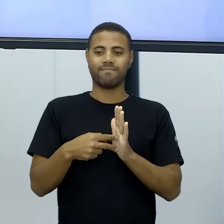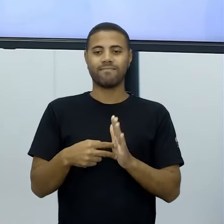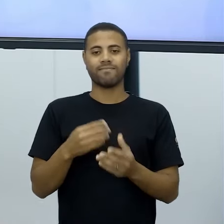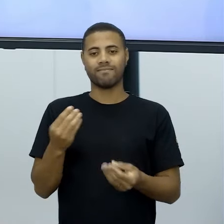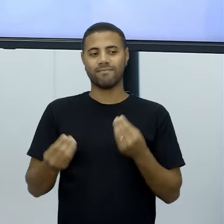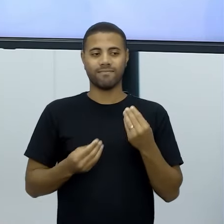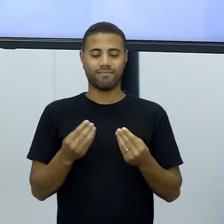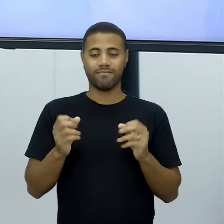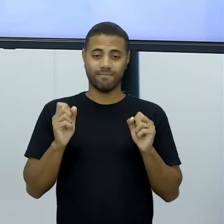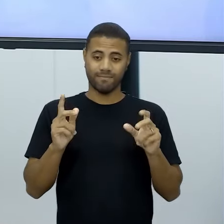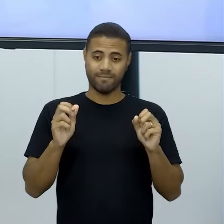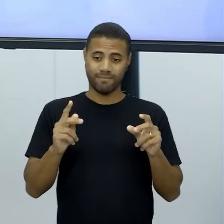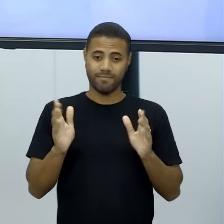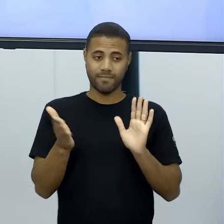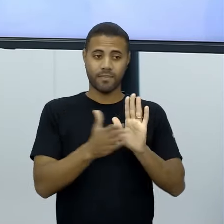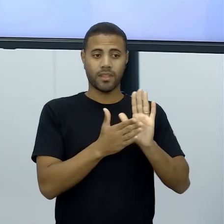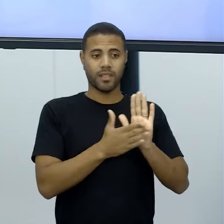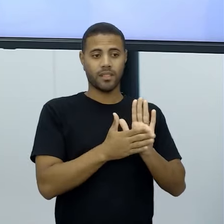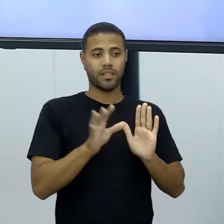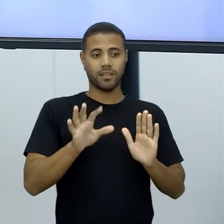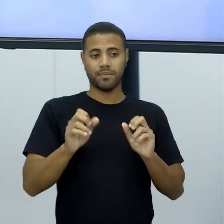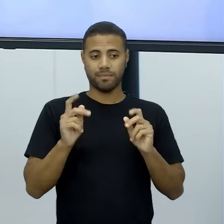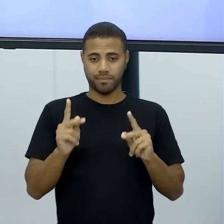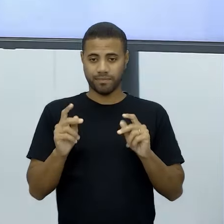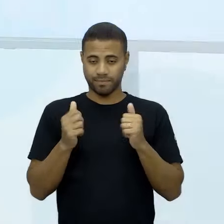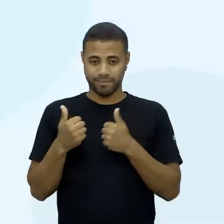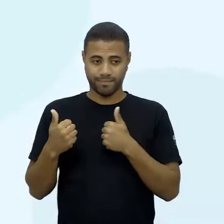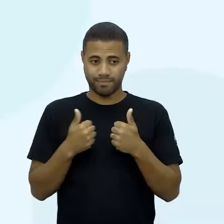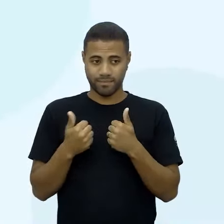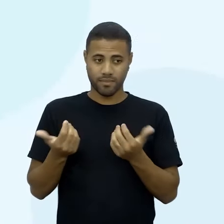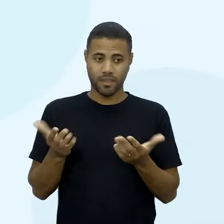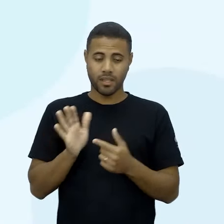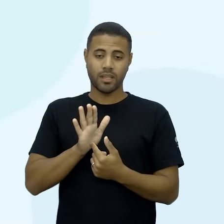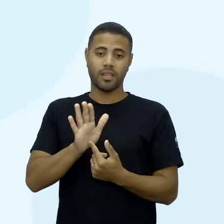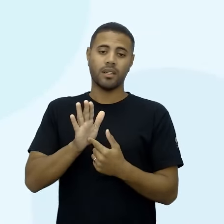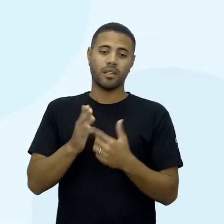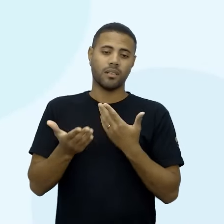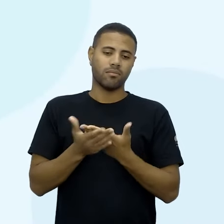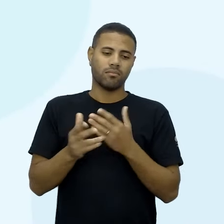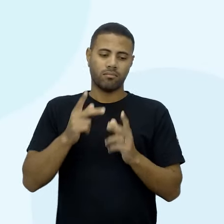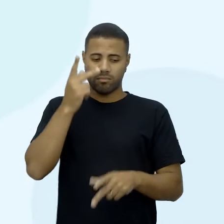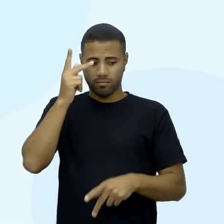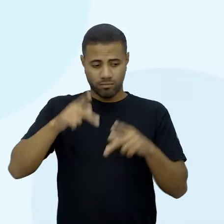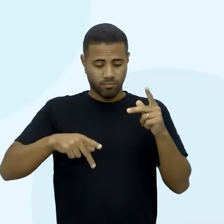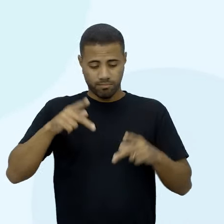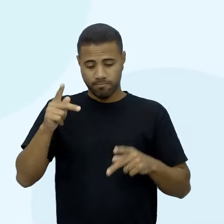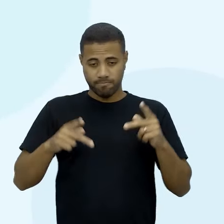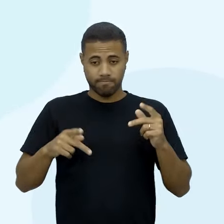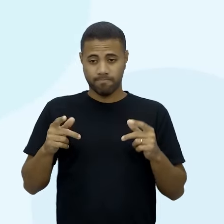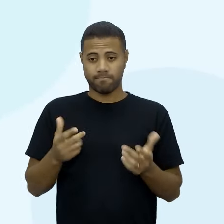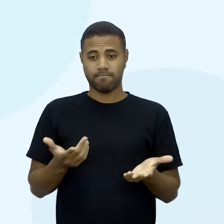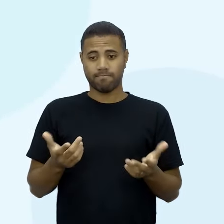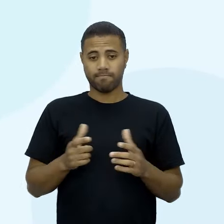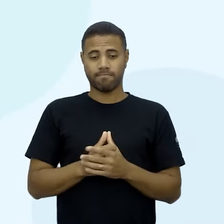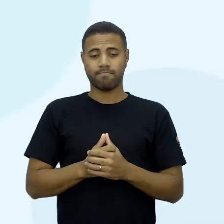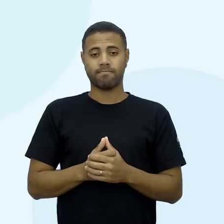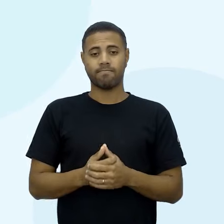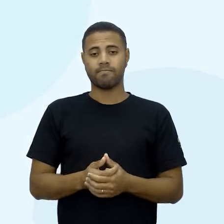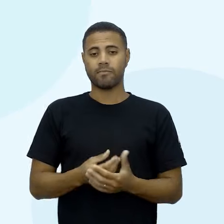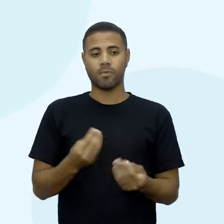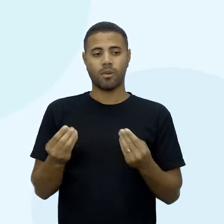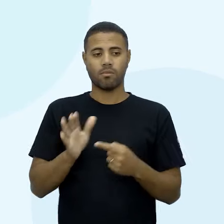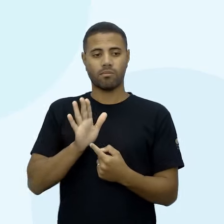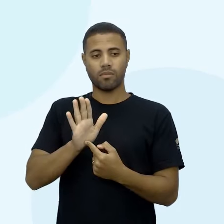Então, é essa a proposta, tudo bem? Bom, vamos considerar populações grandes ou desconhecidas, tá? O tamanho